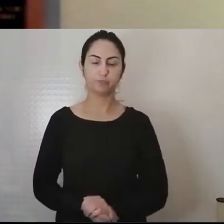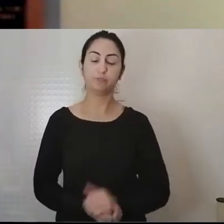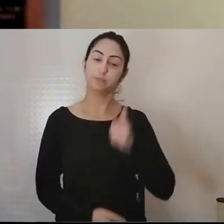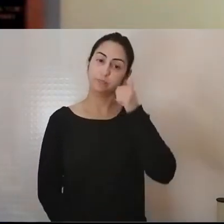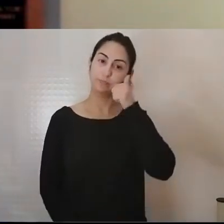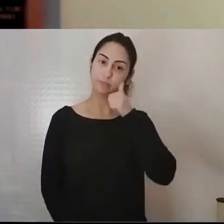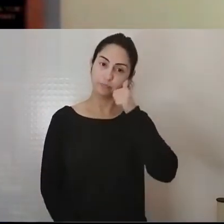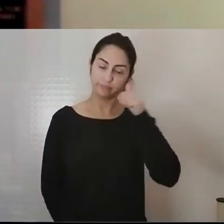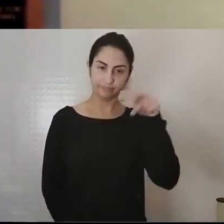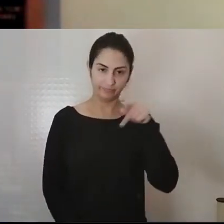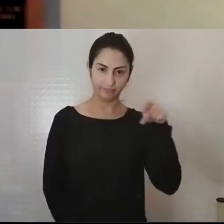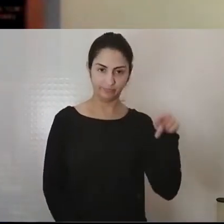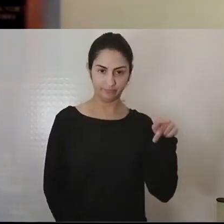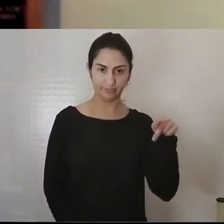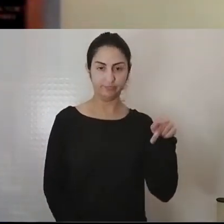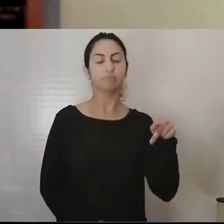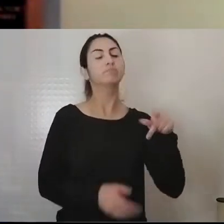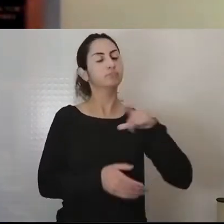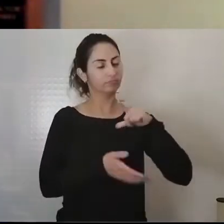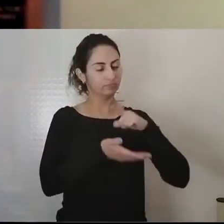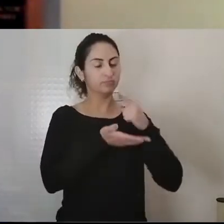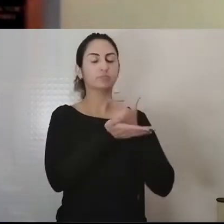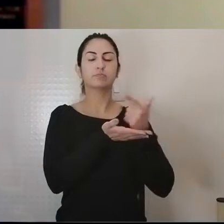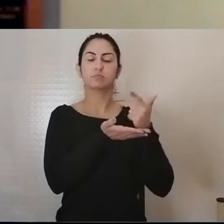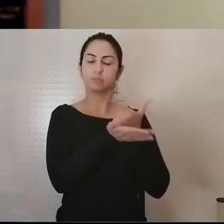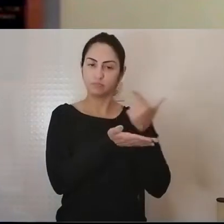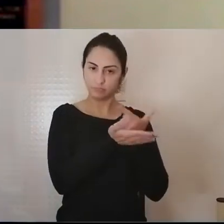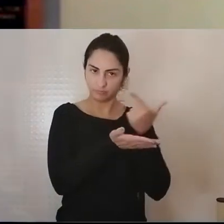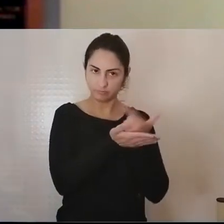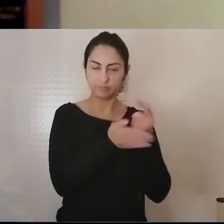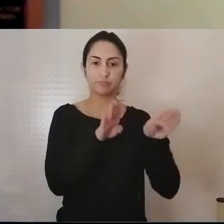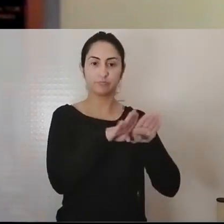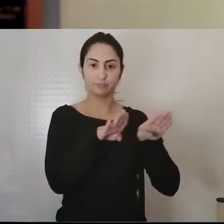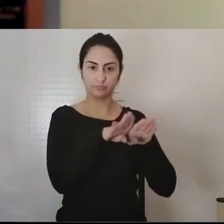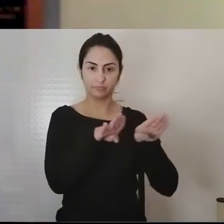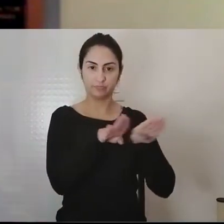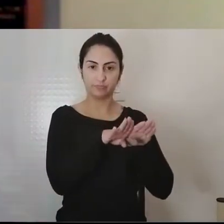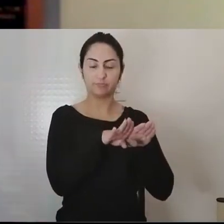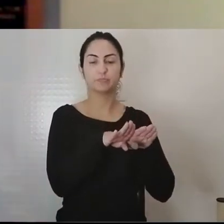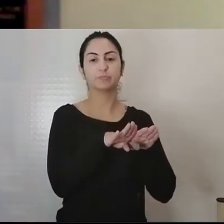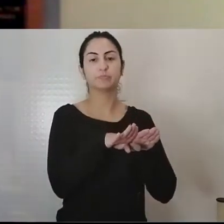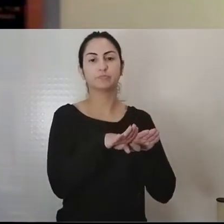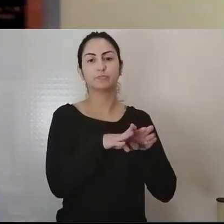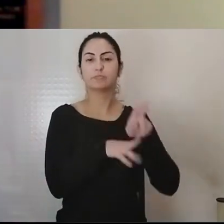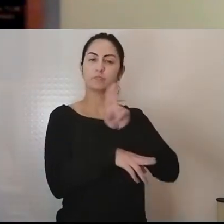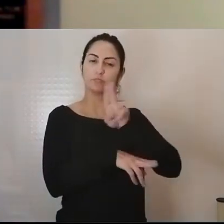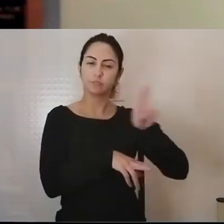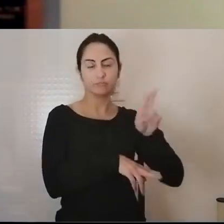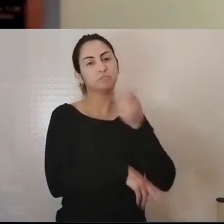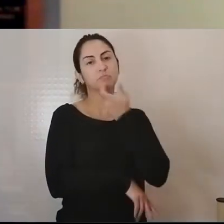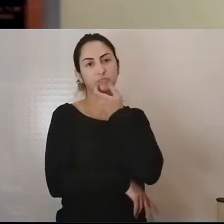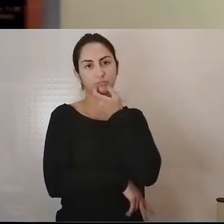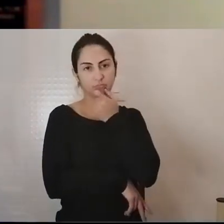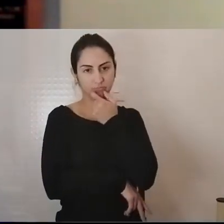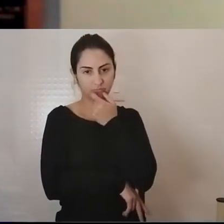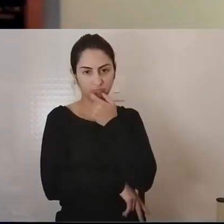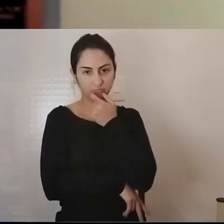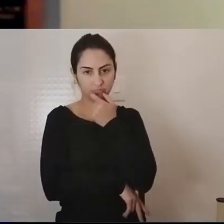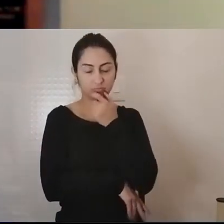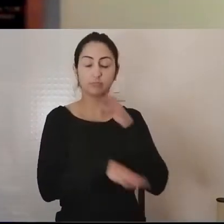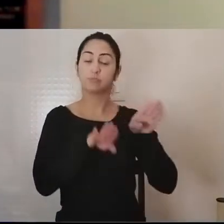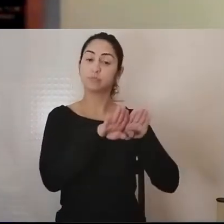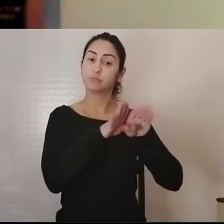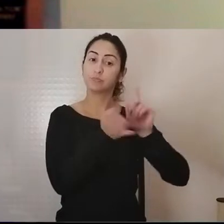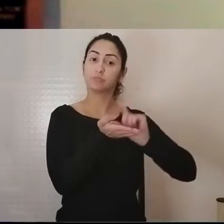Esmeralda Mariano editou alguns livros, entre eles, Gender, Sexuality and Vaginal Practicing, TET, e seus